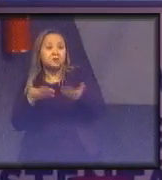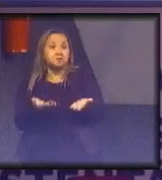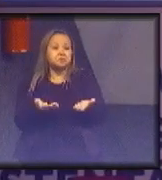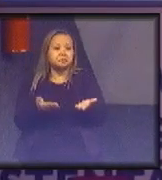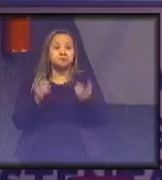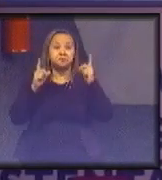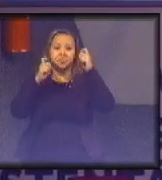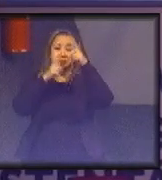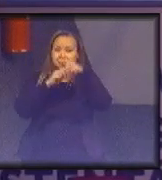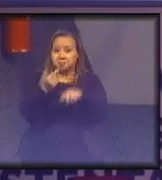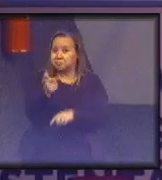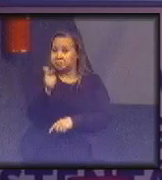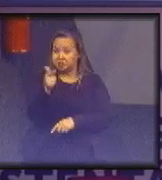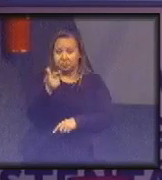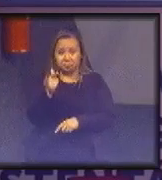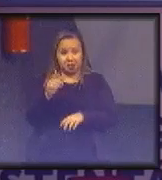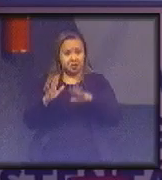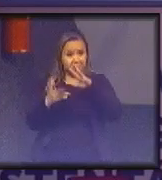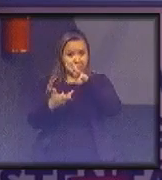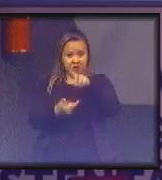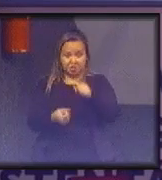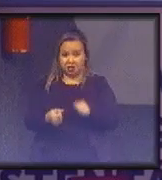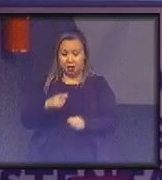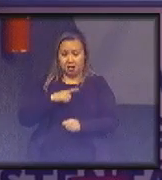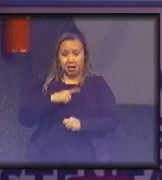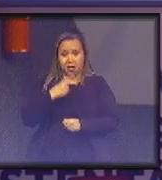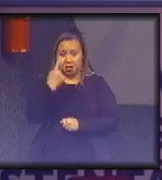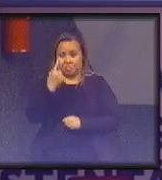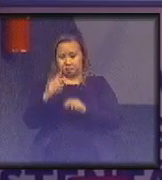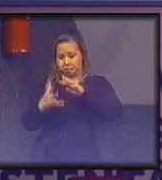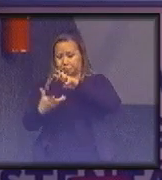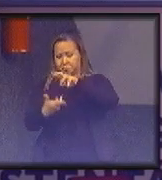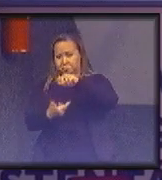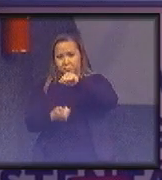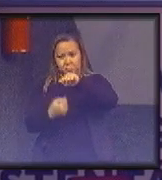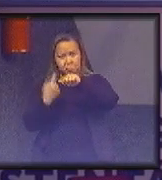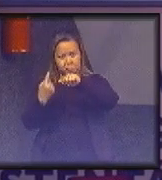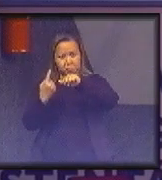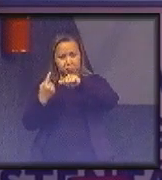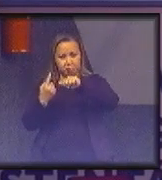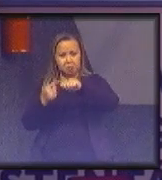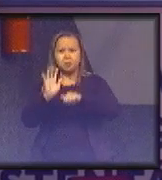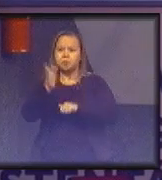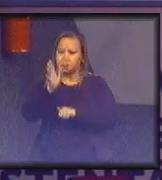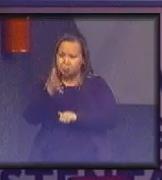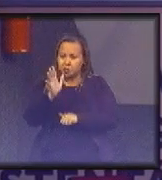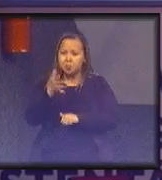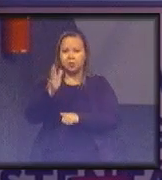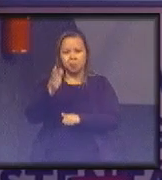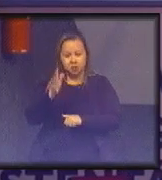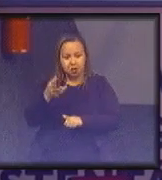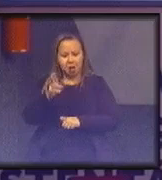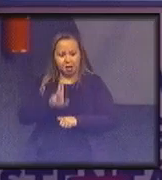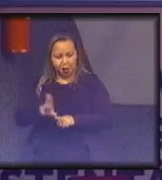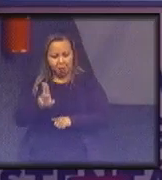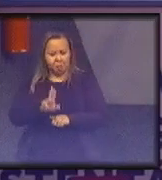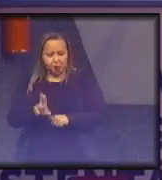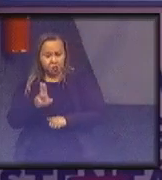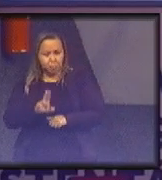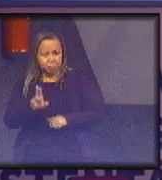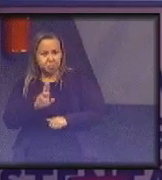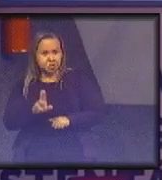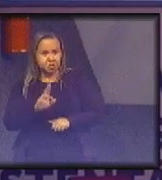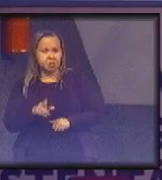esses quatro planetas, temos um só. Já estamos demandando muito mais do que ele consegue regenerar. o ar está